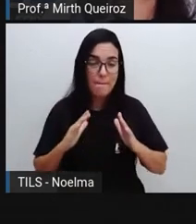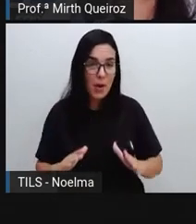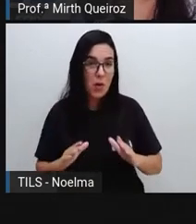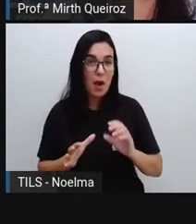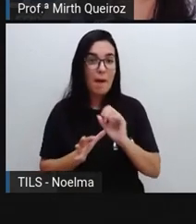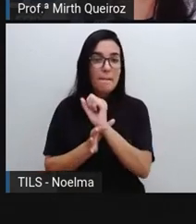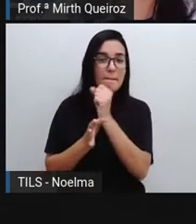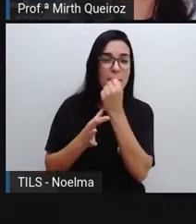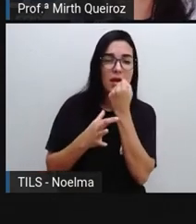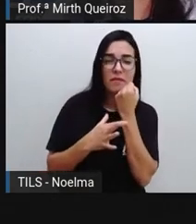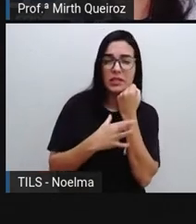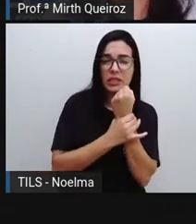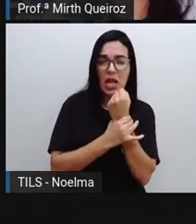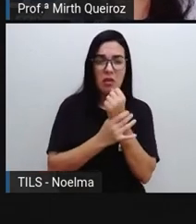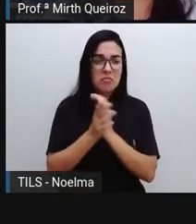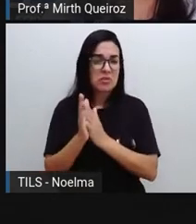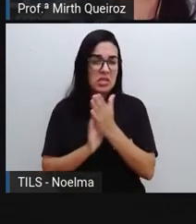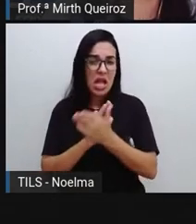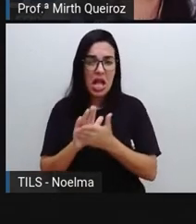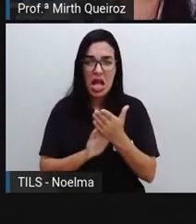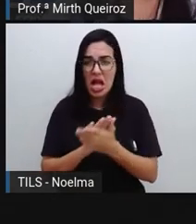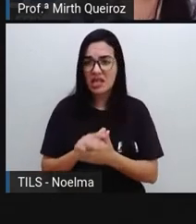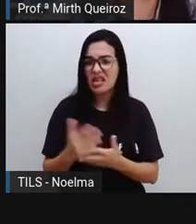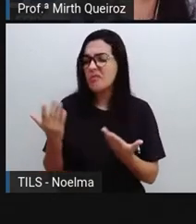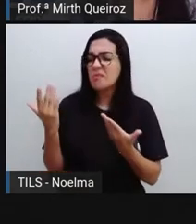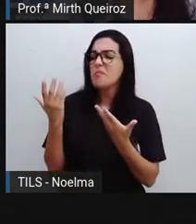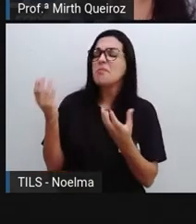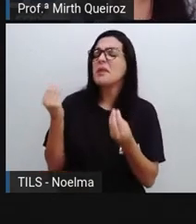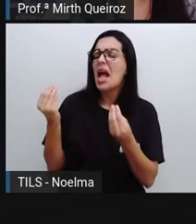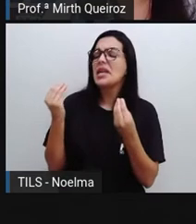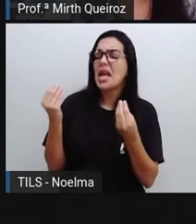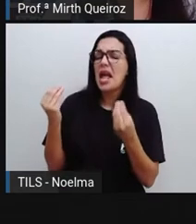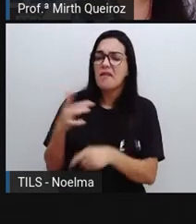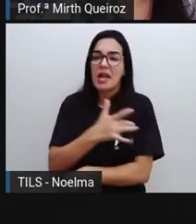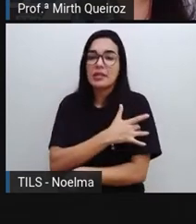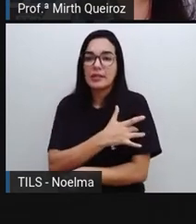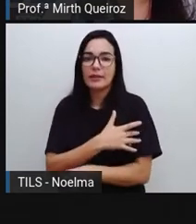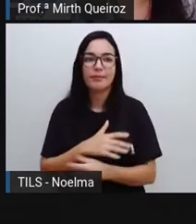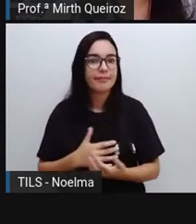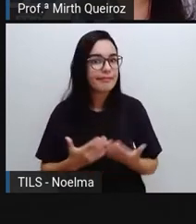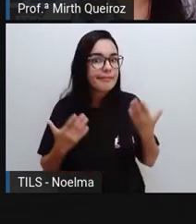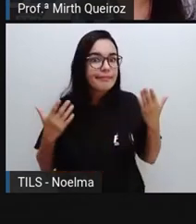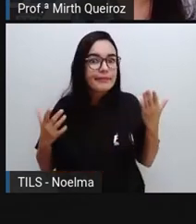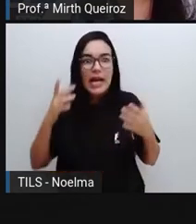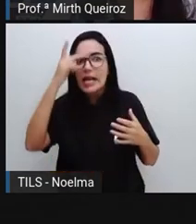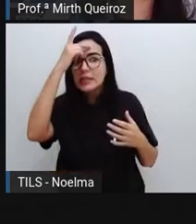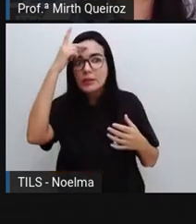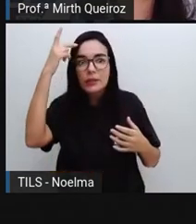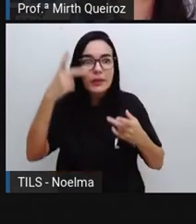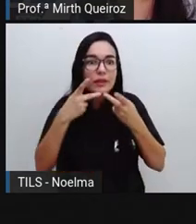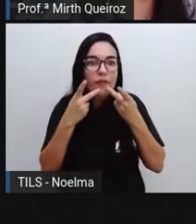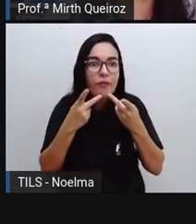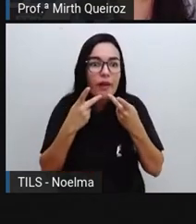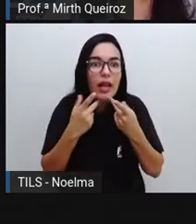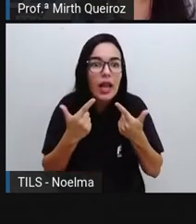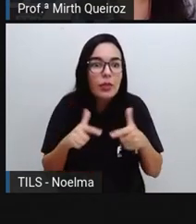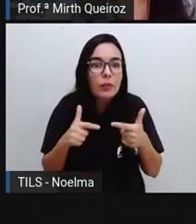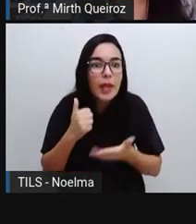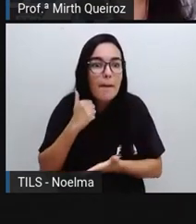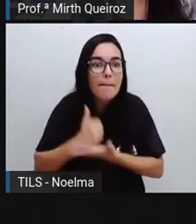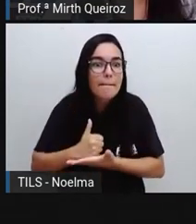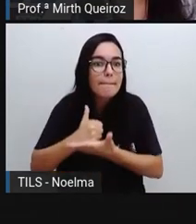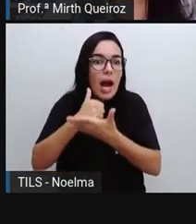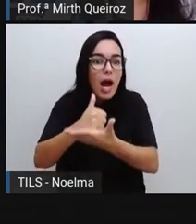prevenção, né? Não vai prevenir, não adianta nada. As pessoas falam por falar, sem nenhum tipo de argumento